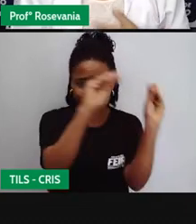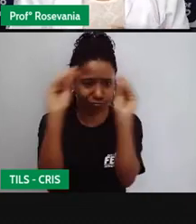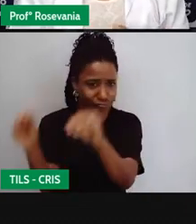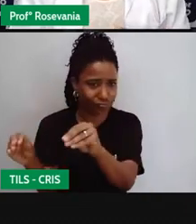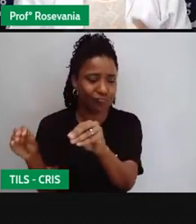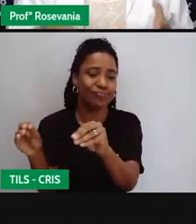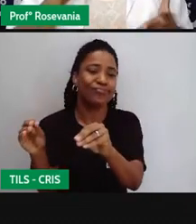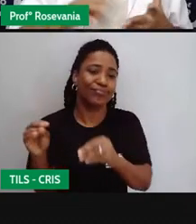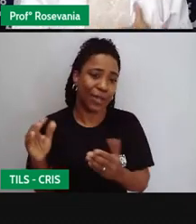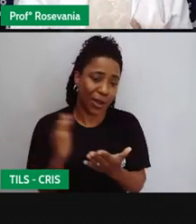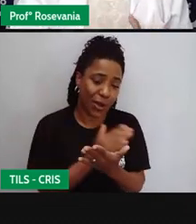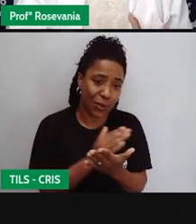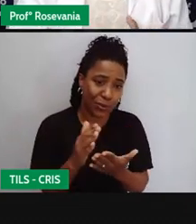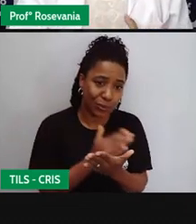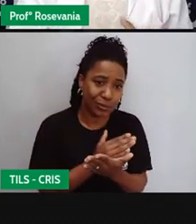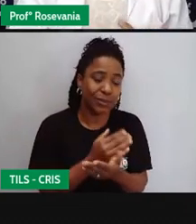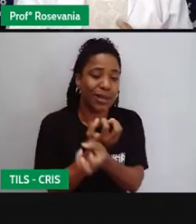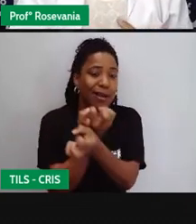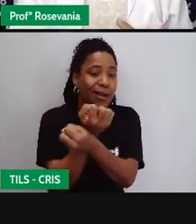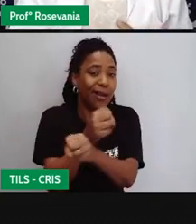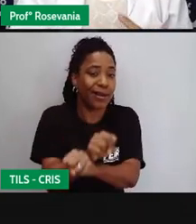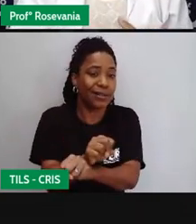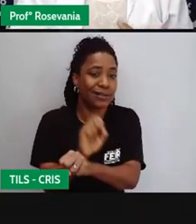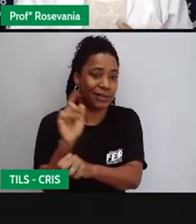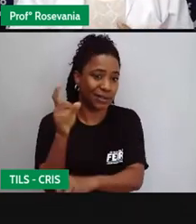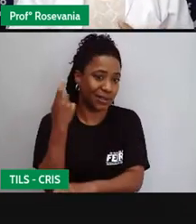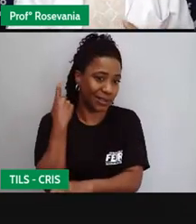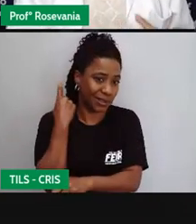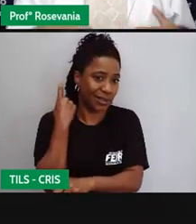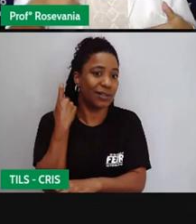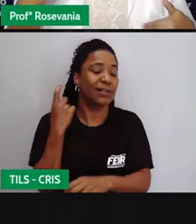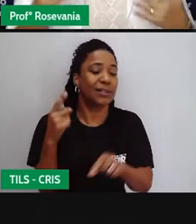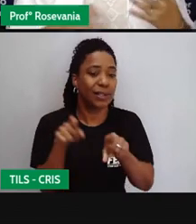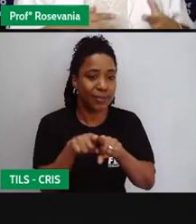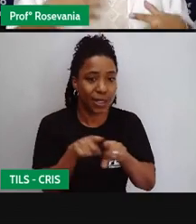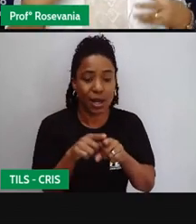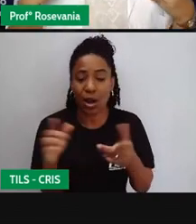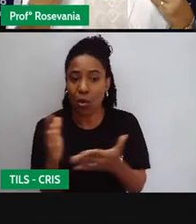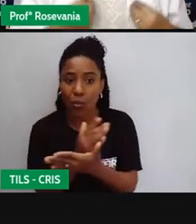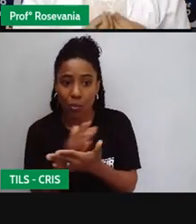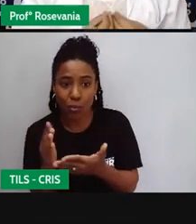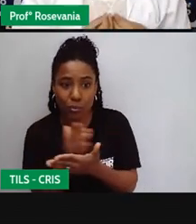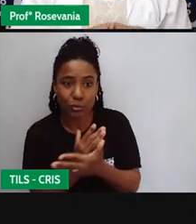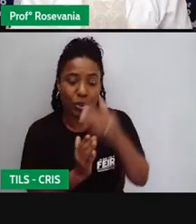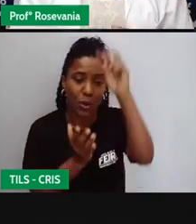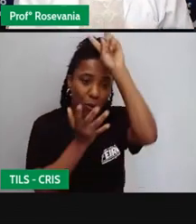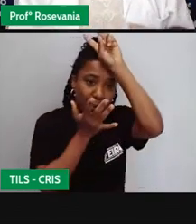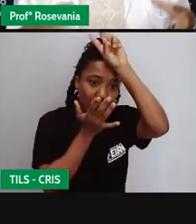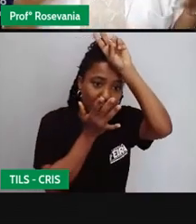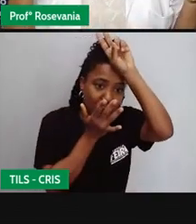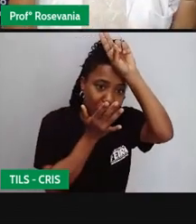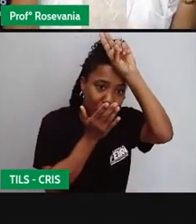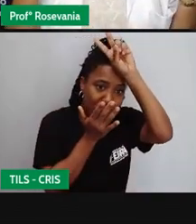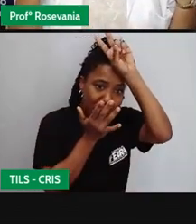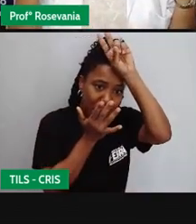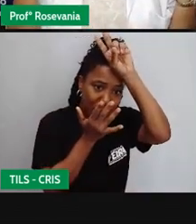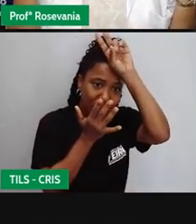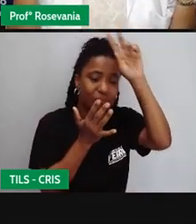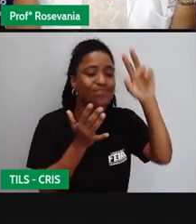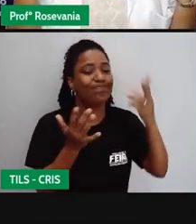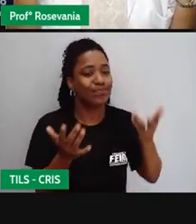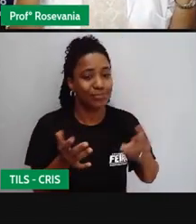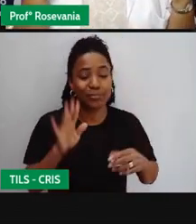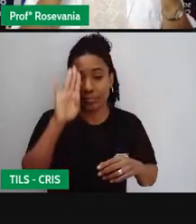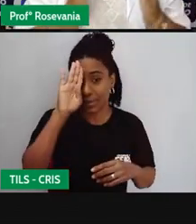espaços quilombolas, outras são áreas de espaço indígena, que essas são as terras mais invadidas, são as terras que